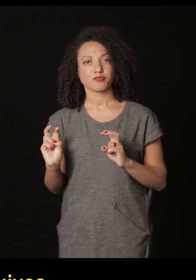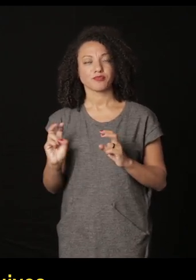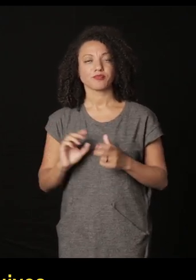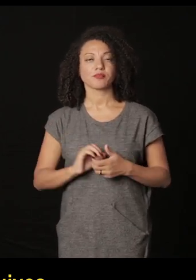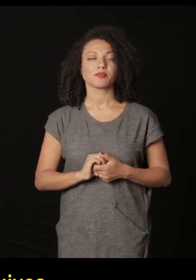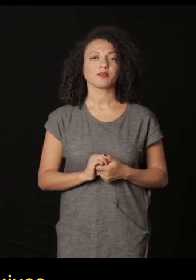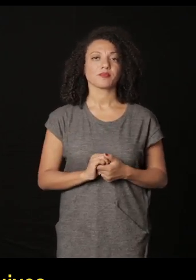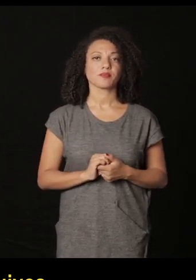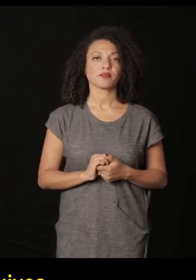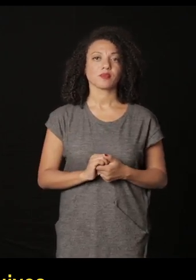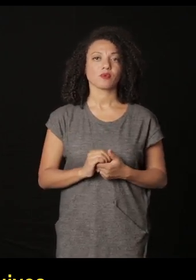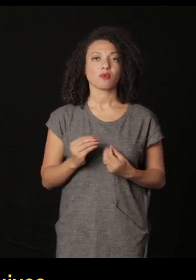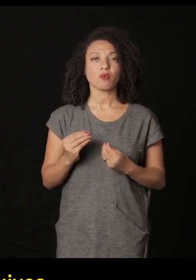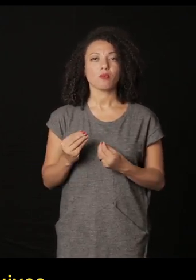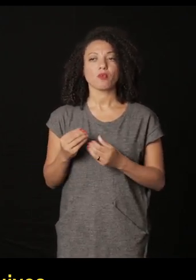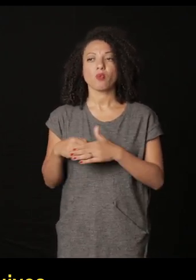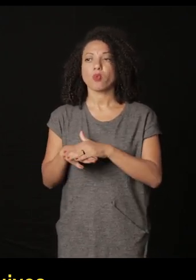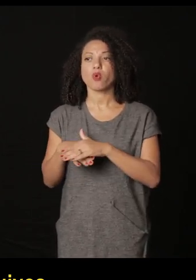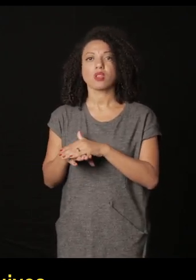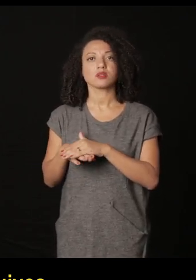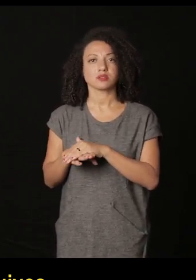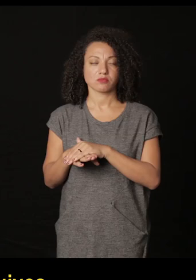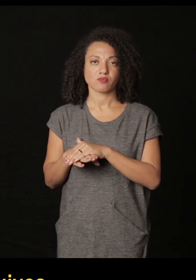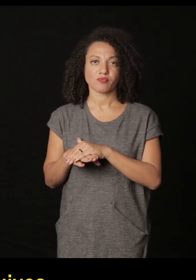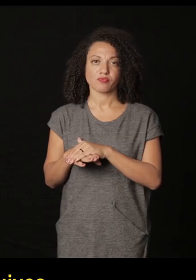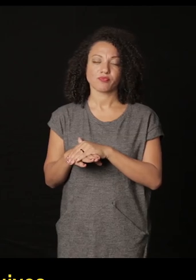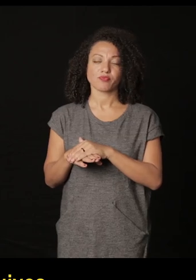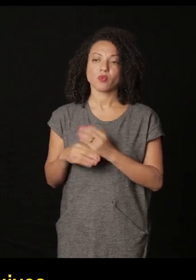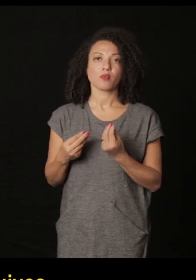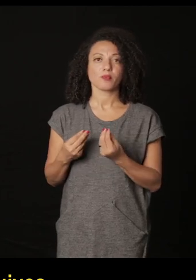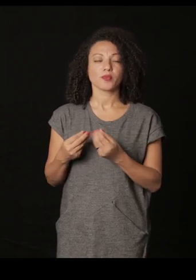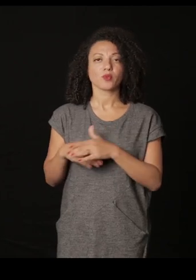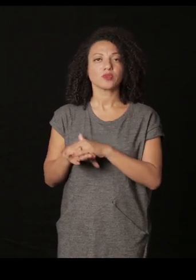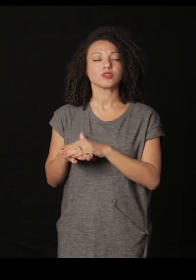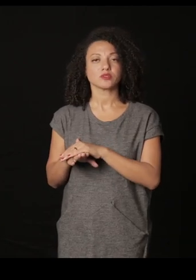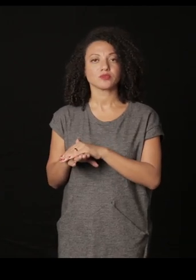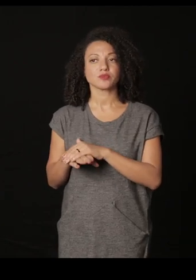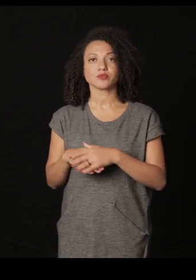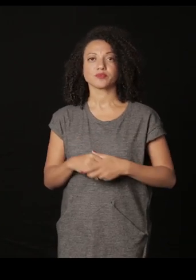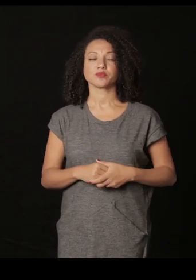ou a coleções melhor dizendo